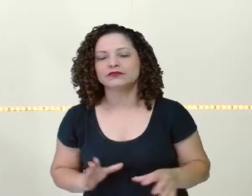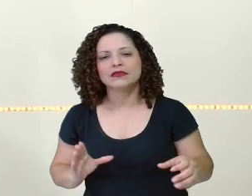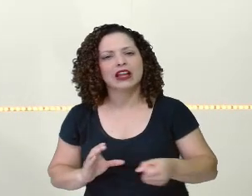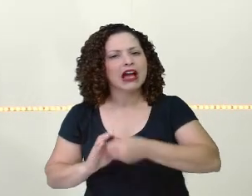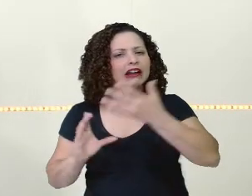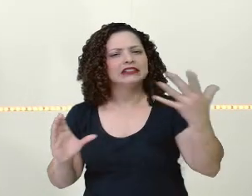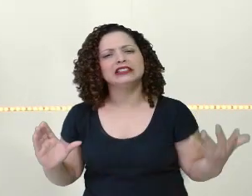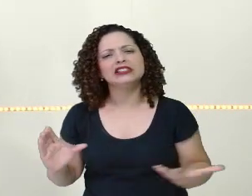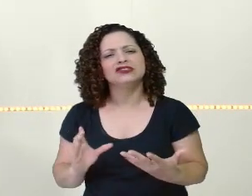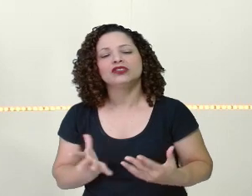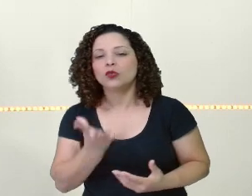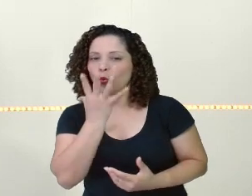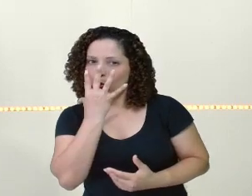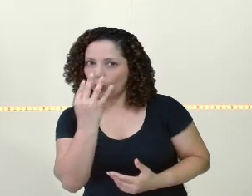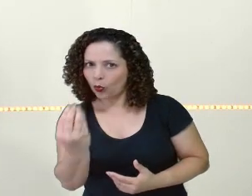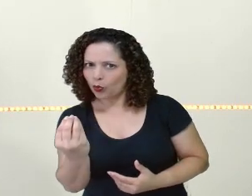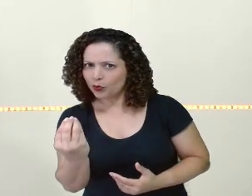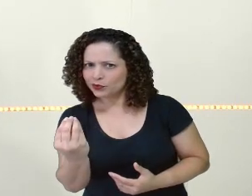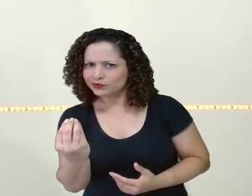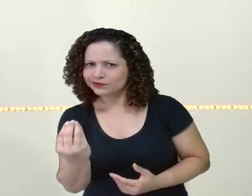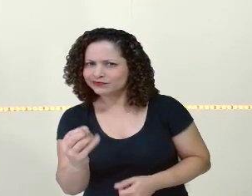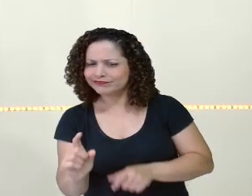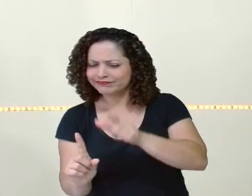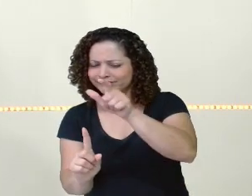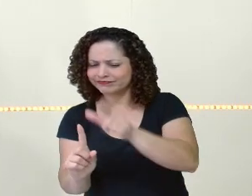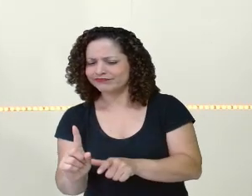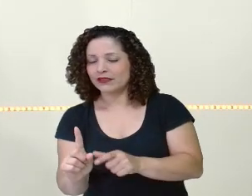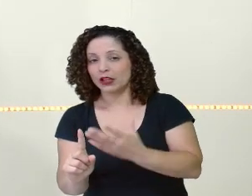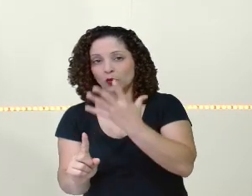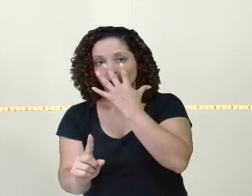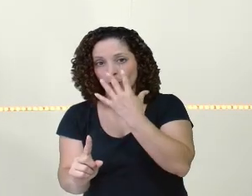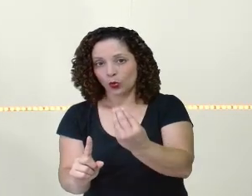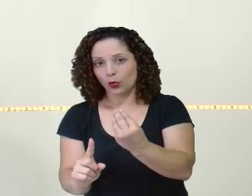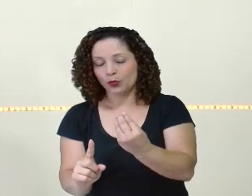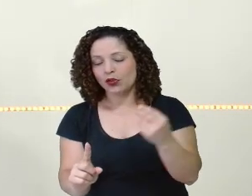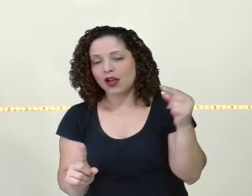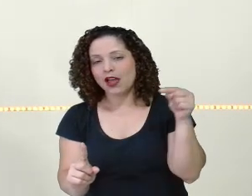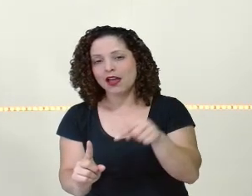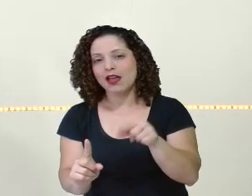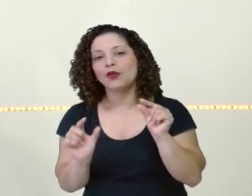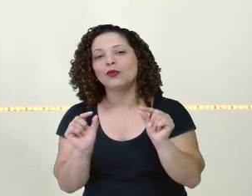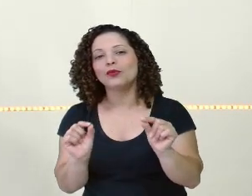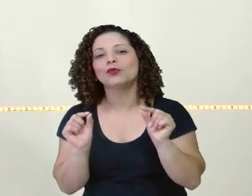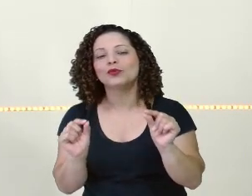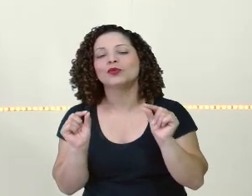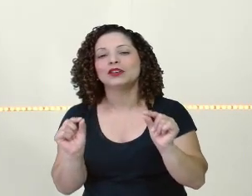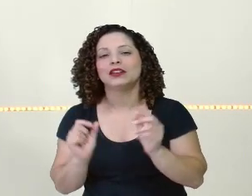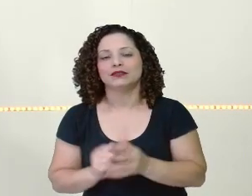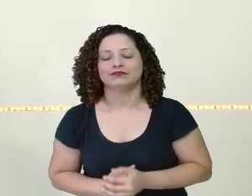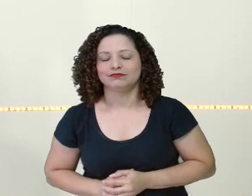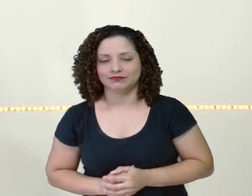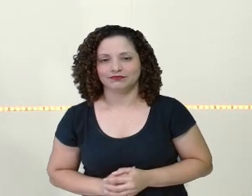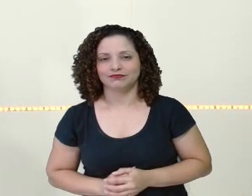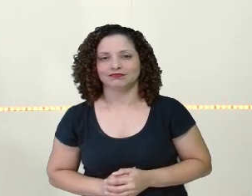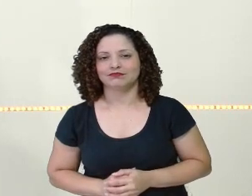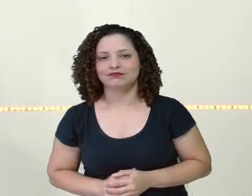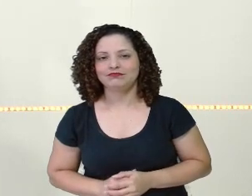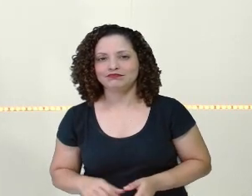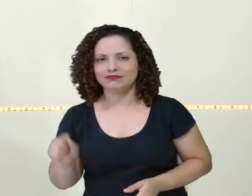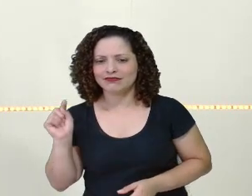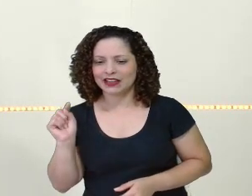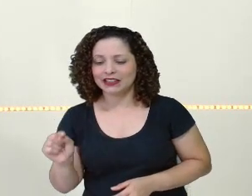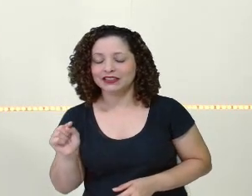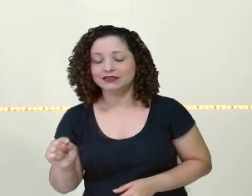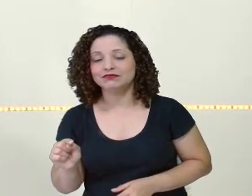Característica do lobo mau, que é o personagem aí que vocês viram aí detalhadamente tudo o que ele fez.